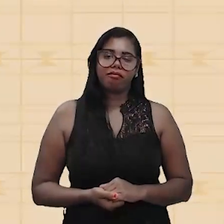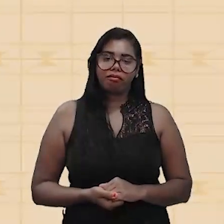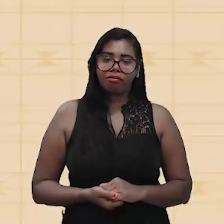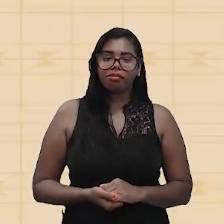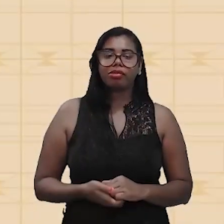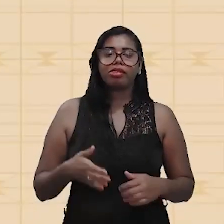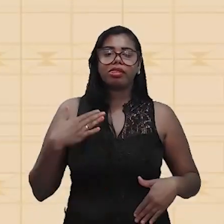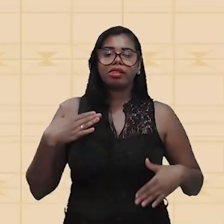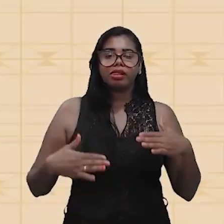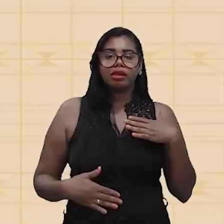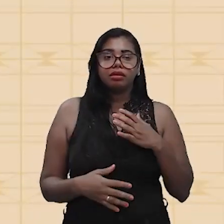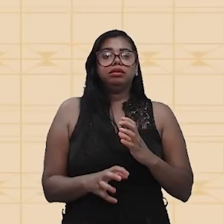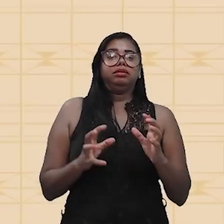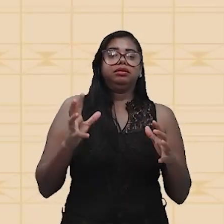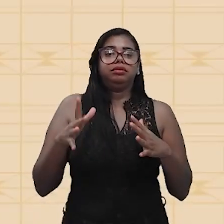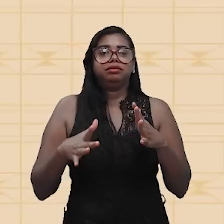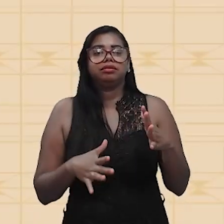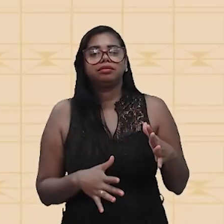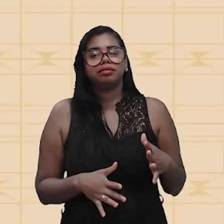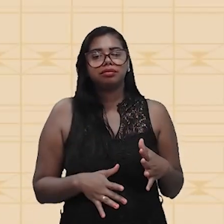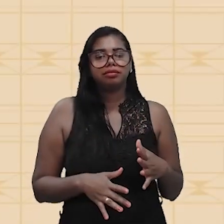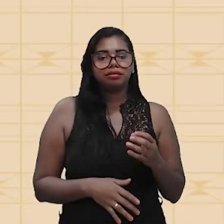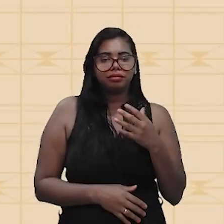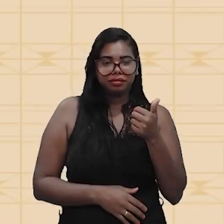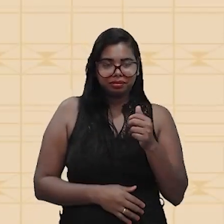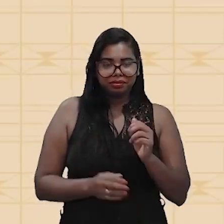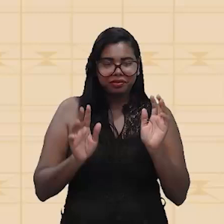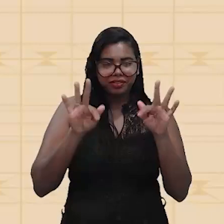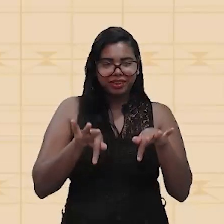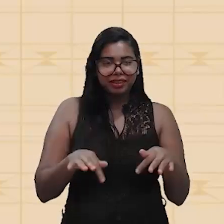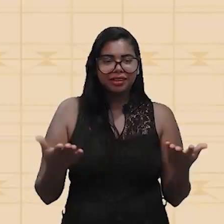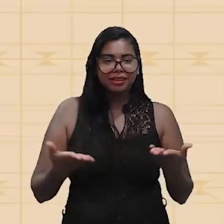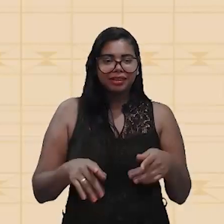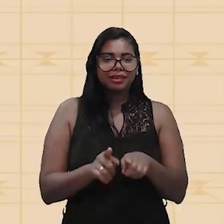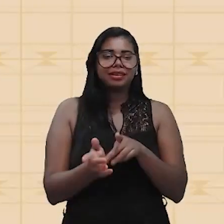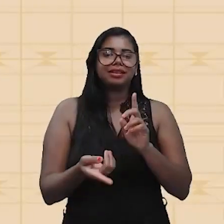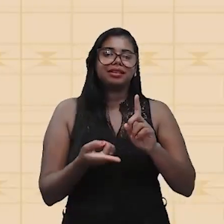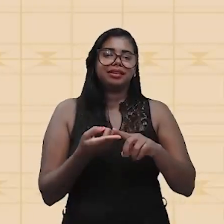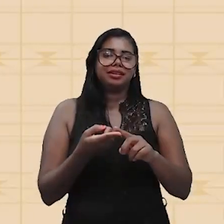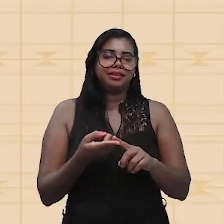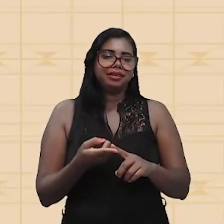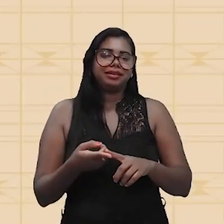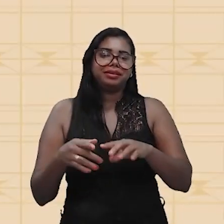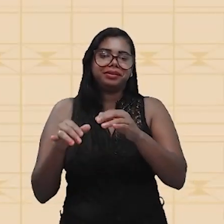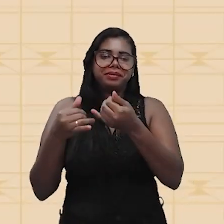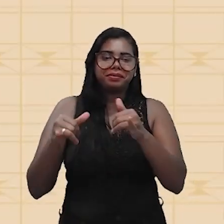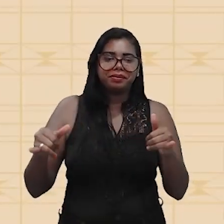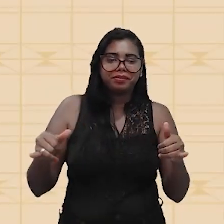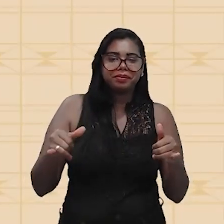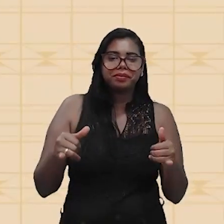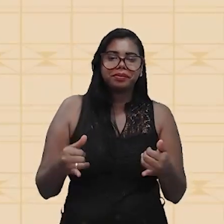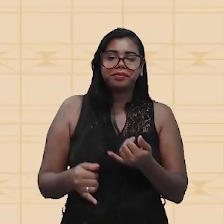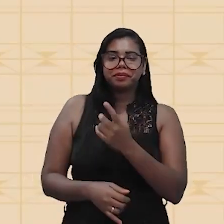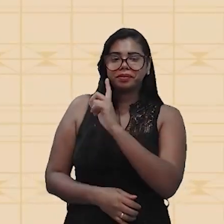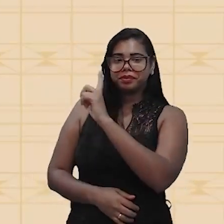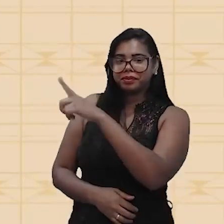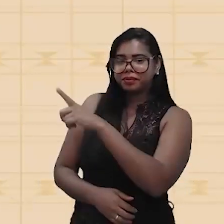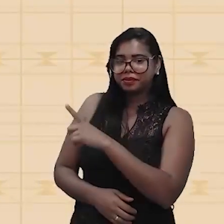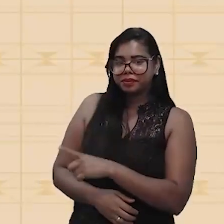contrair. Belezinha? Então, finalizando com o efeito magnético, e com isso, pessoal, nós